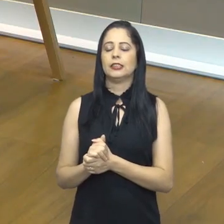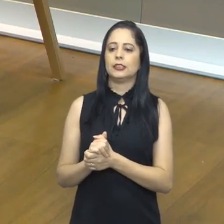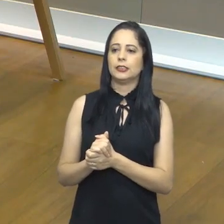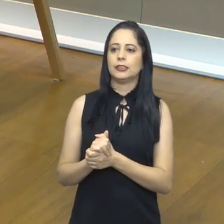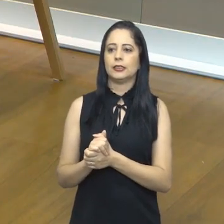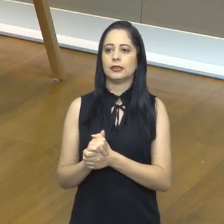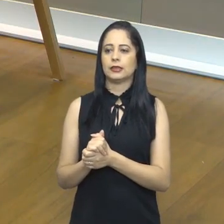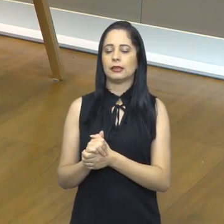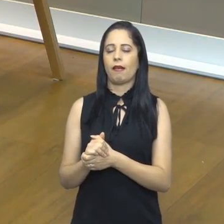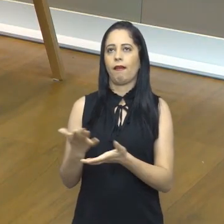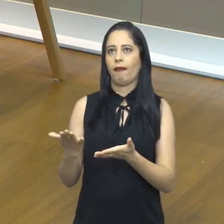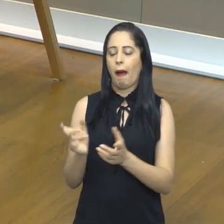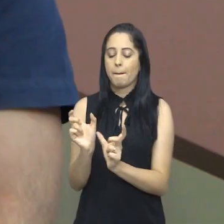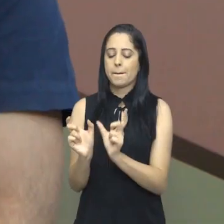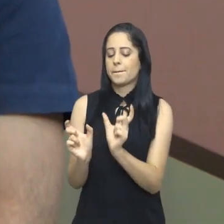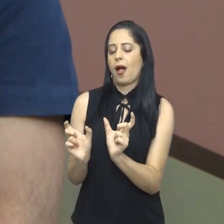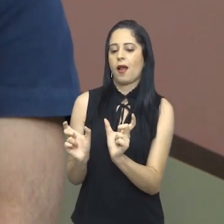então, assim,